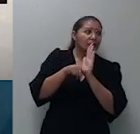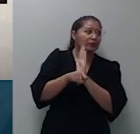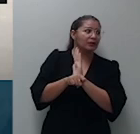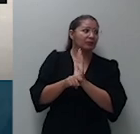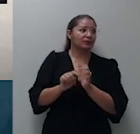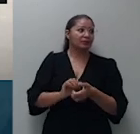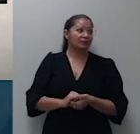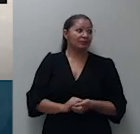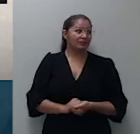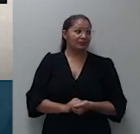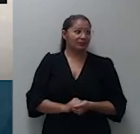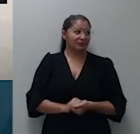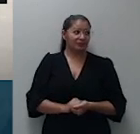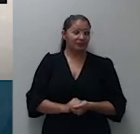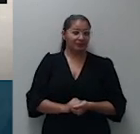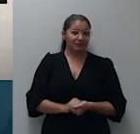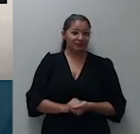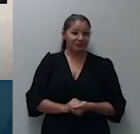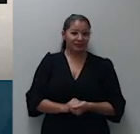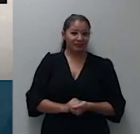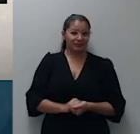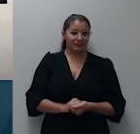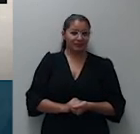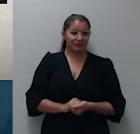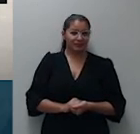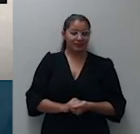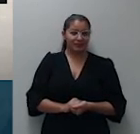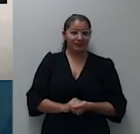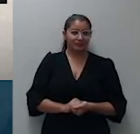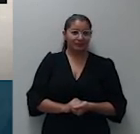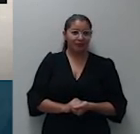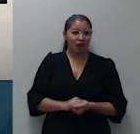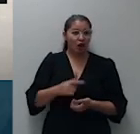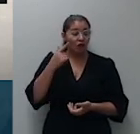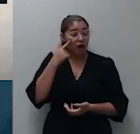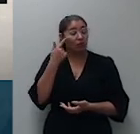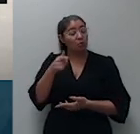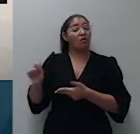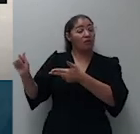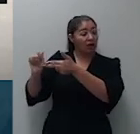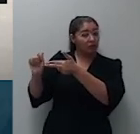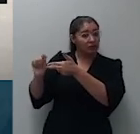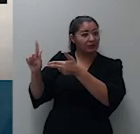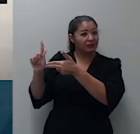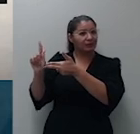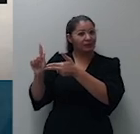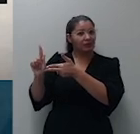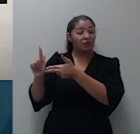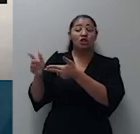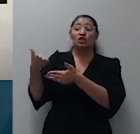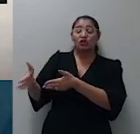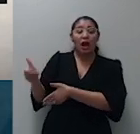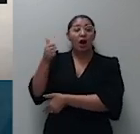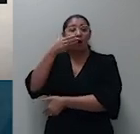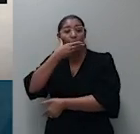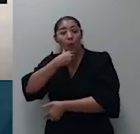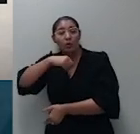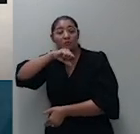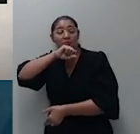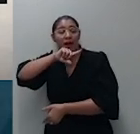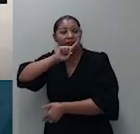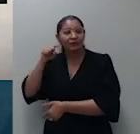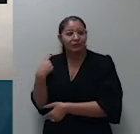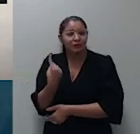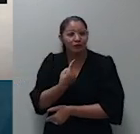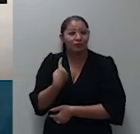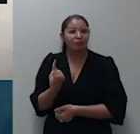também propôs a ação contra os agravantes os pais do irmão falecido pleiteando indenização por